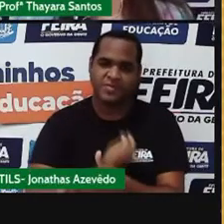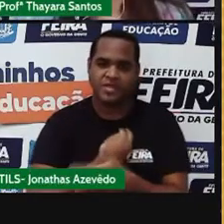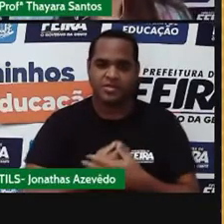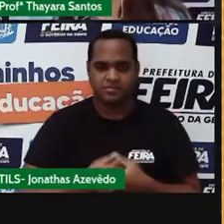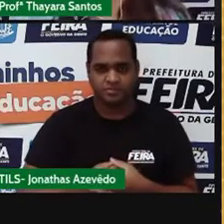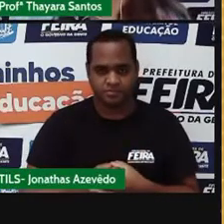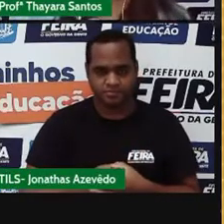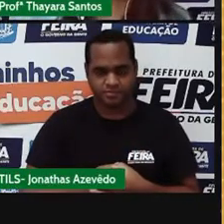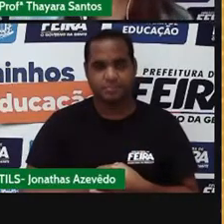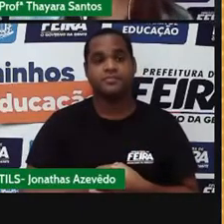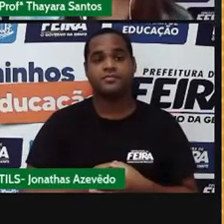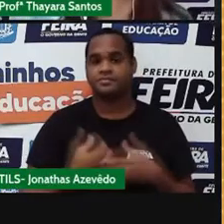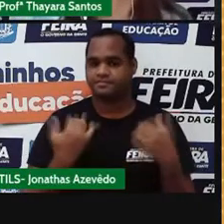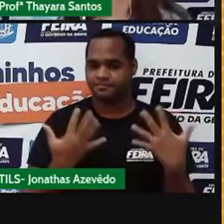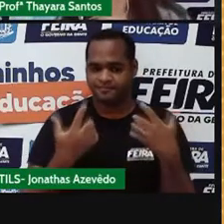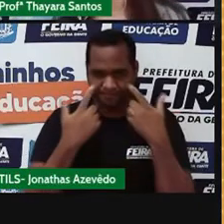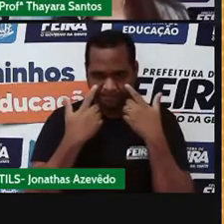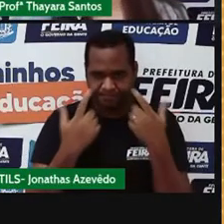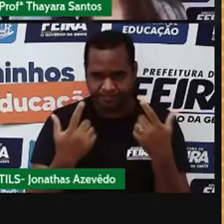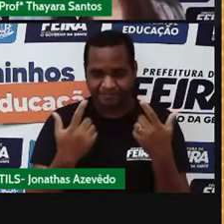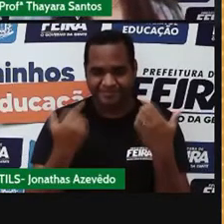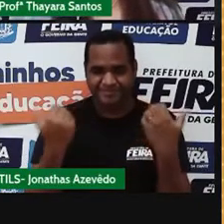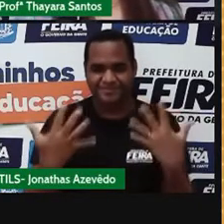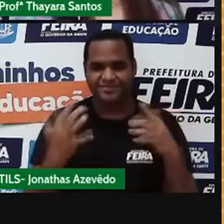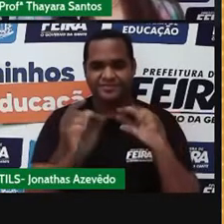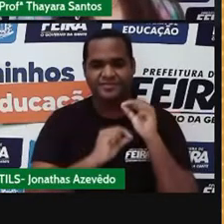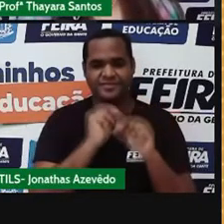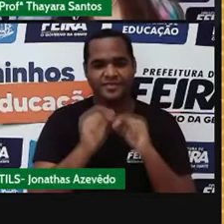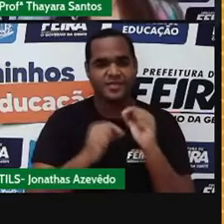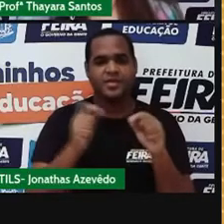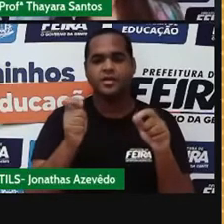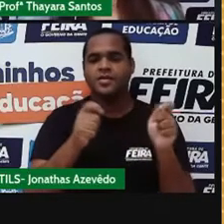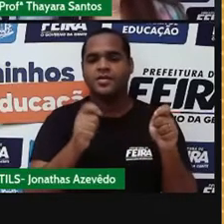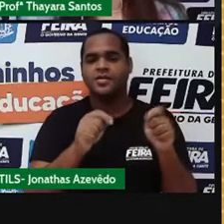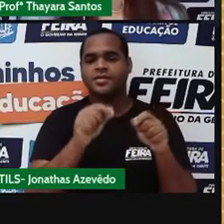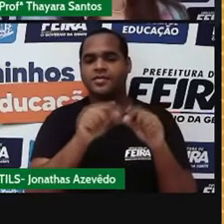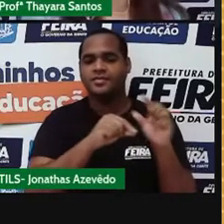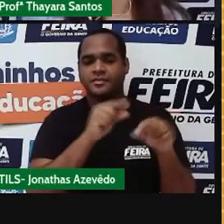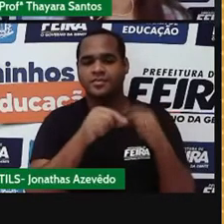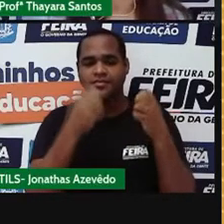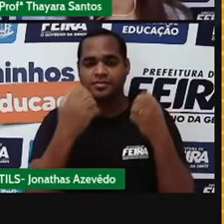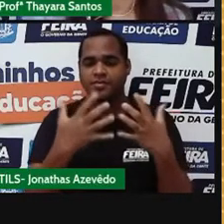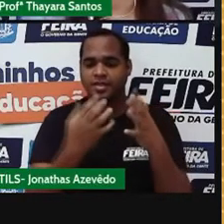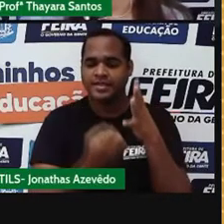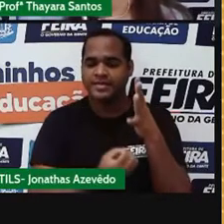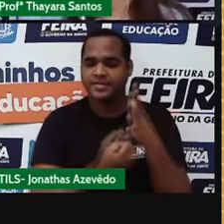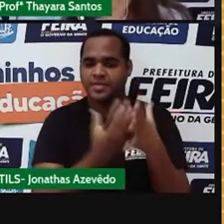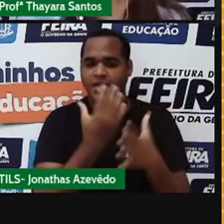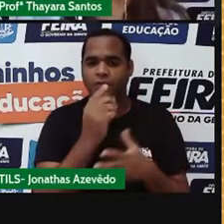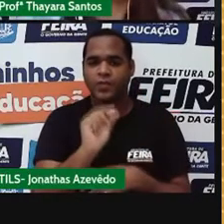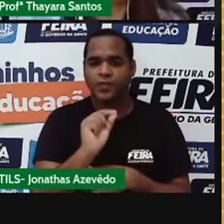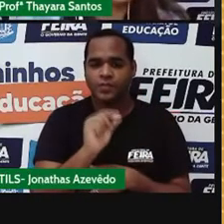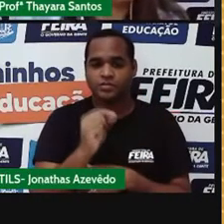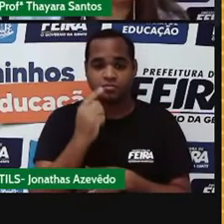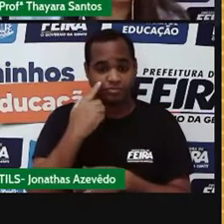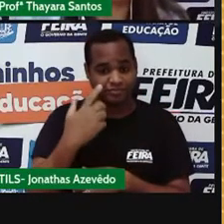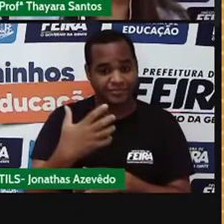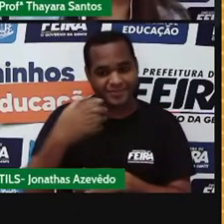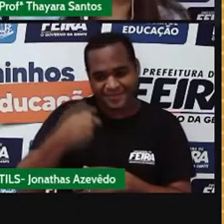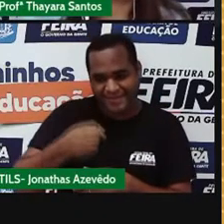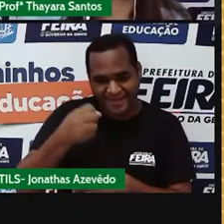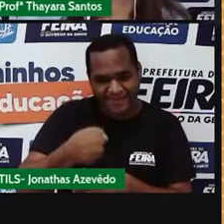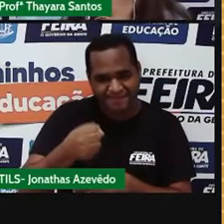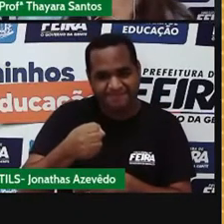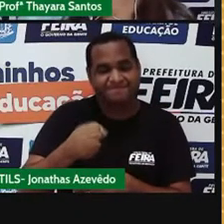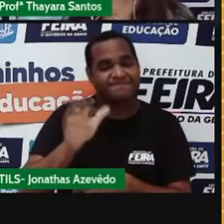A gente viu também que esses materiais naturais, eles podem ser classificados de acordo com sua origem. Aqui a gente tem um leite, que é